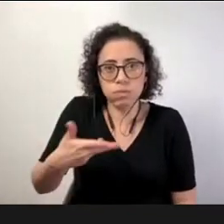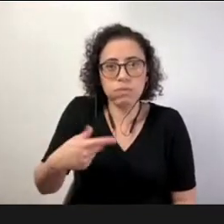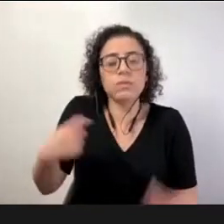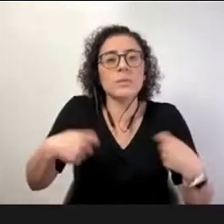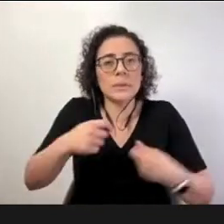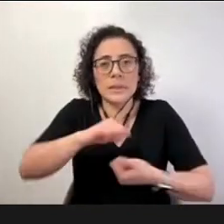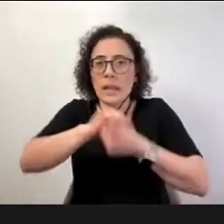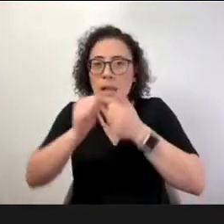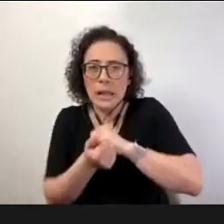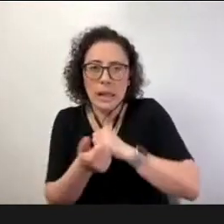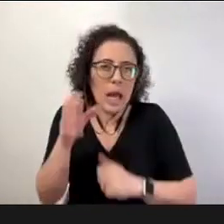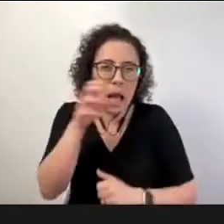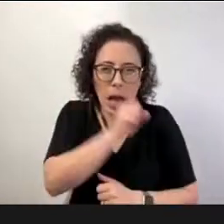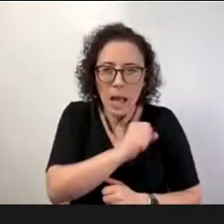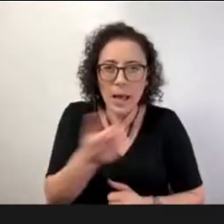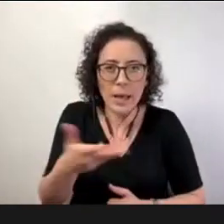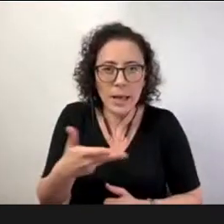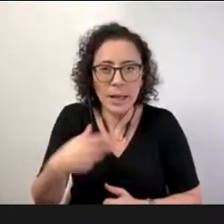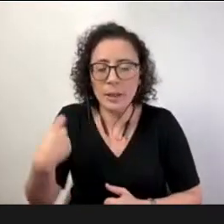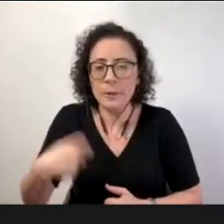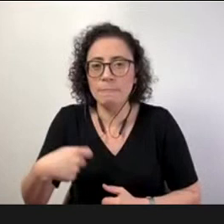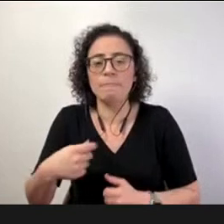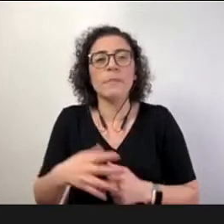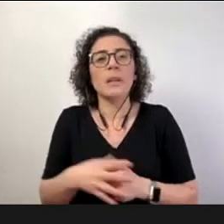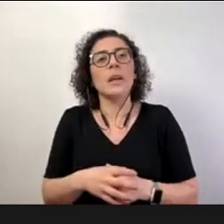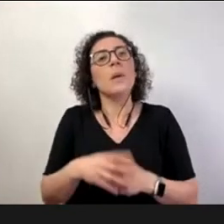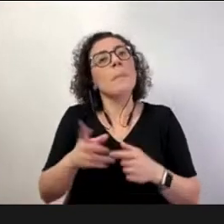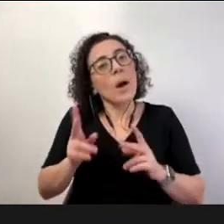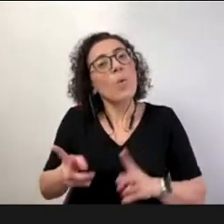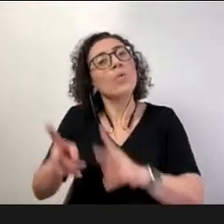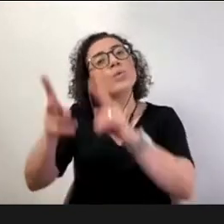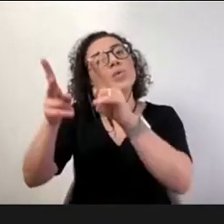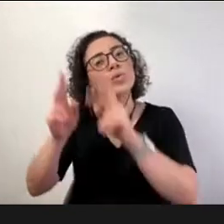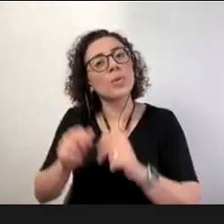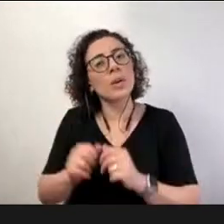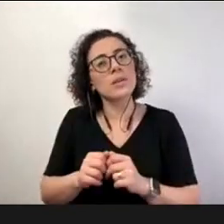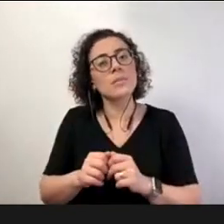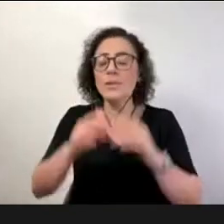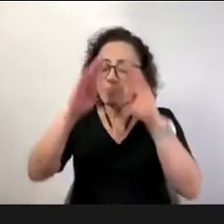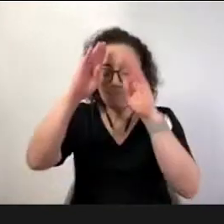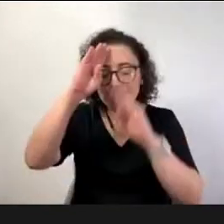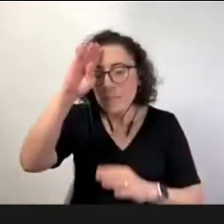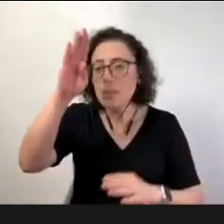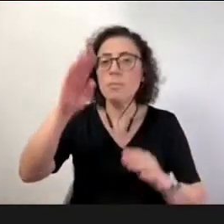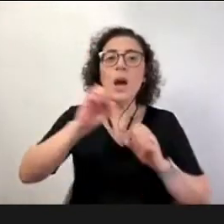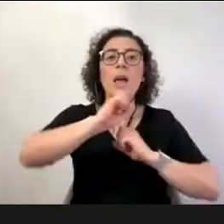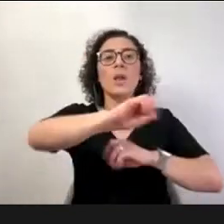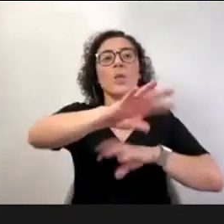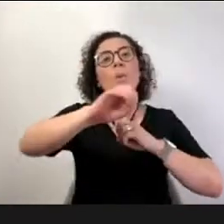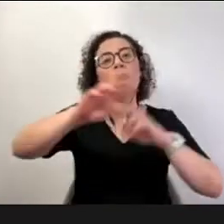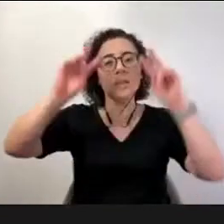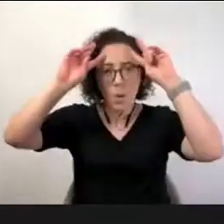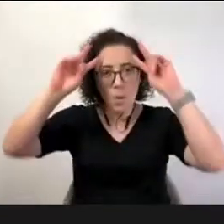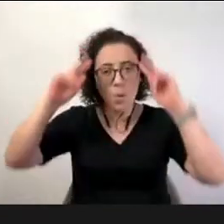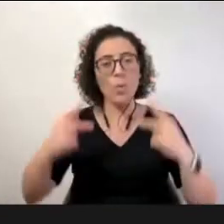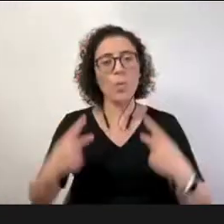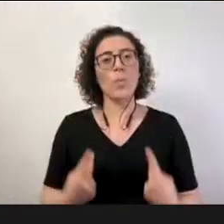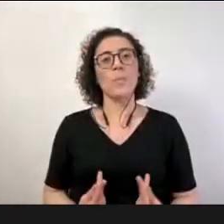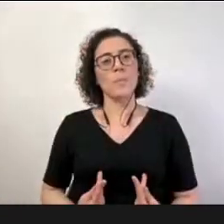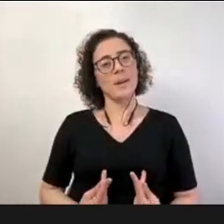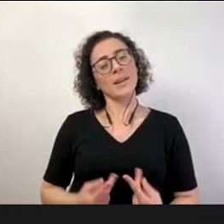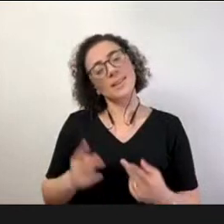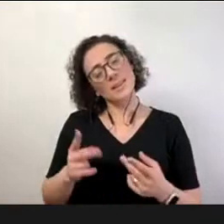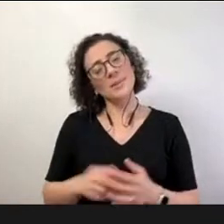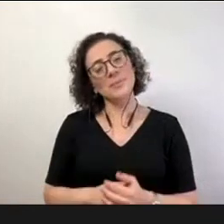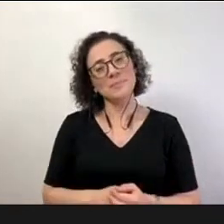continuar a nossa prática pra que ela seja uma educação humana e humanizada então eu vou finalizando por